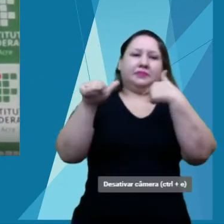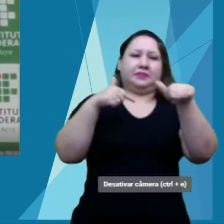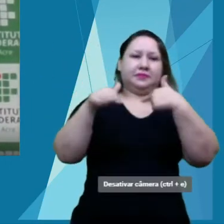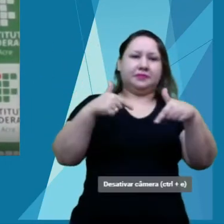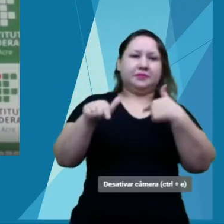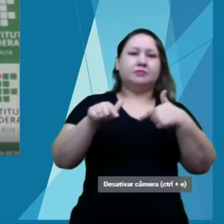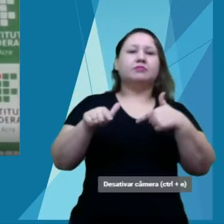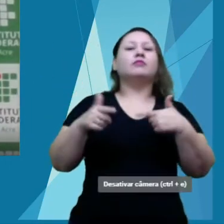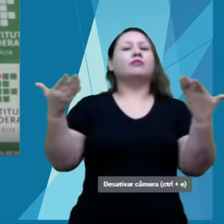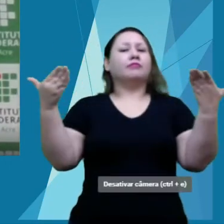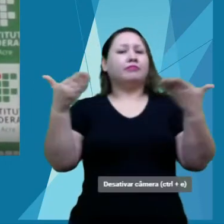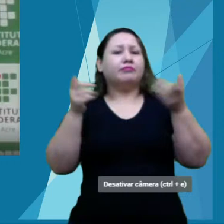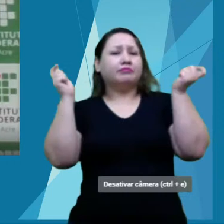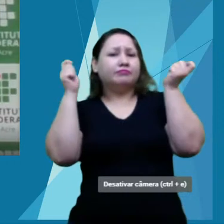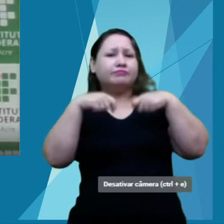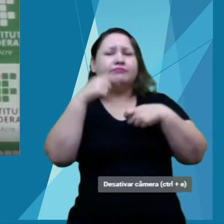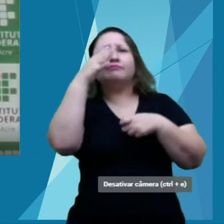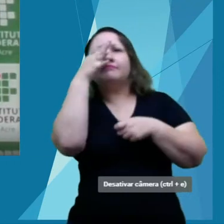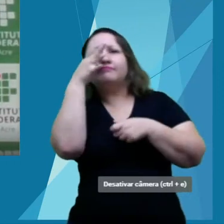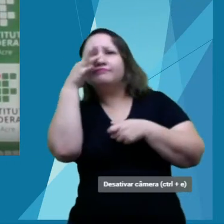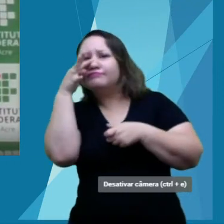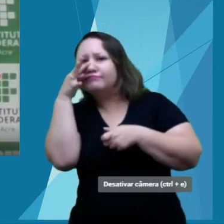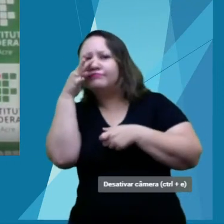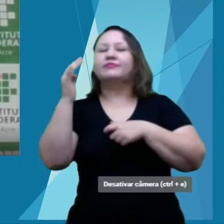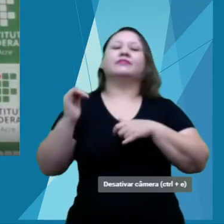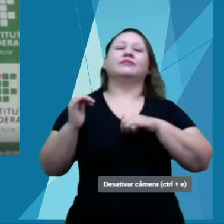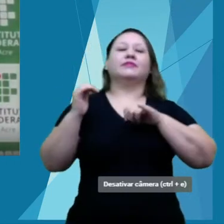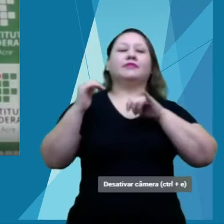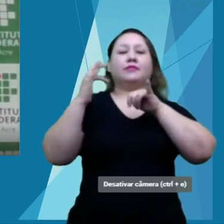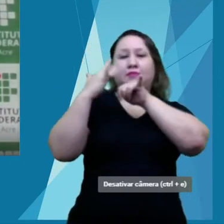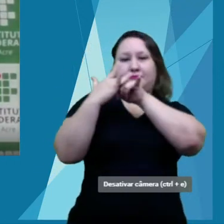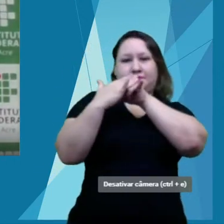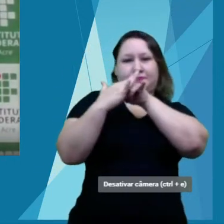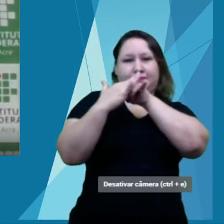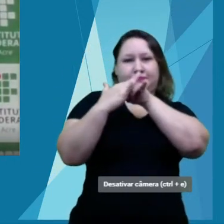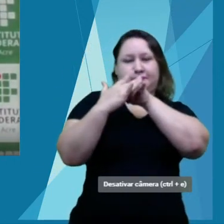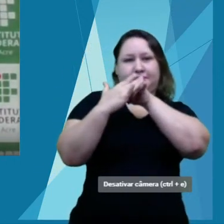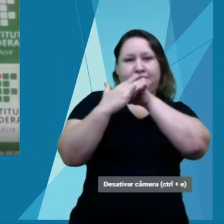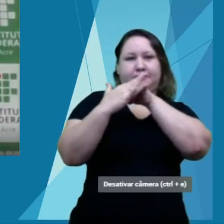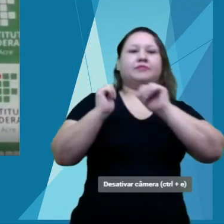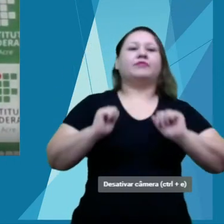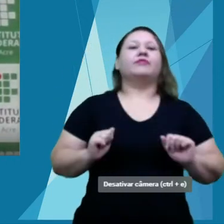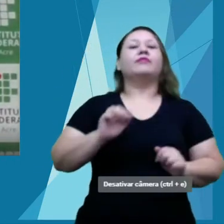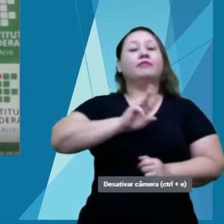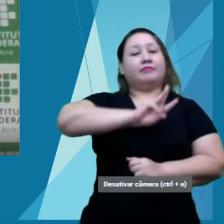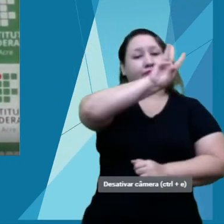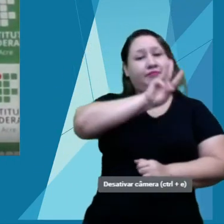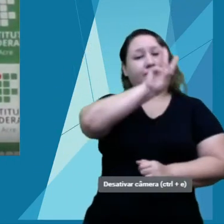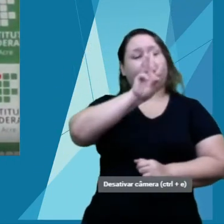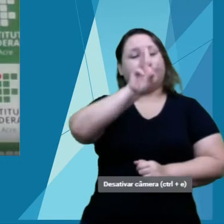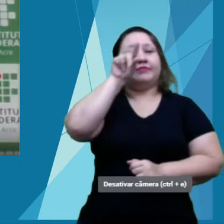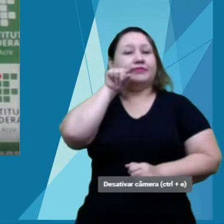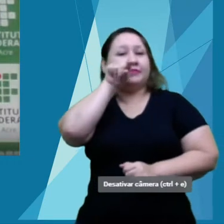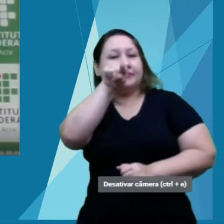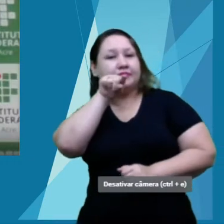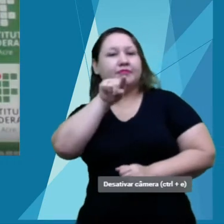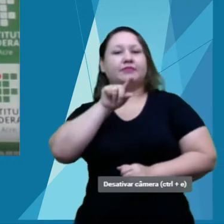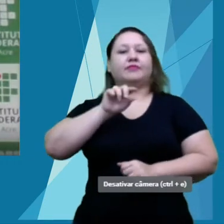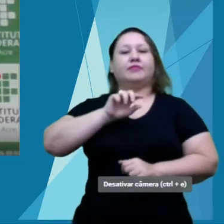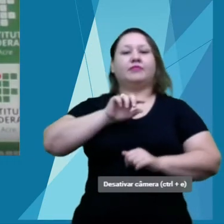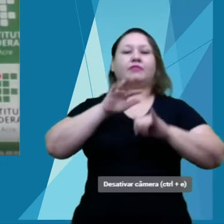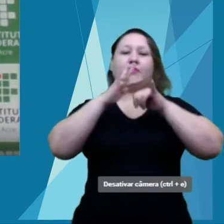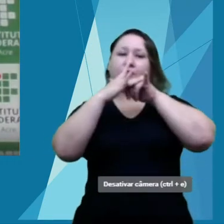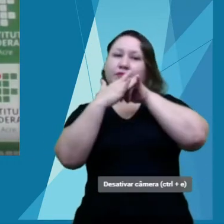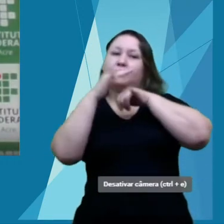acompanham ao vivo por meio do nosso canal oficial do YouTube, em www.youtube